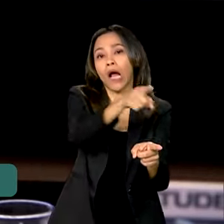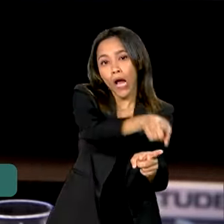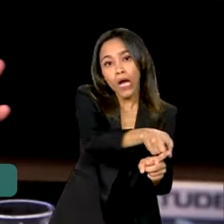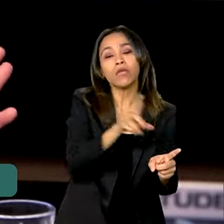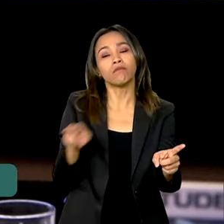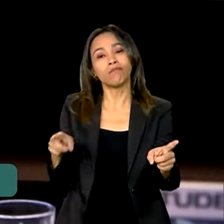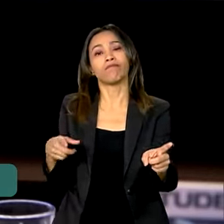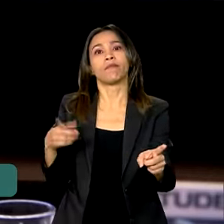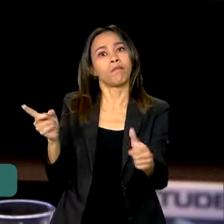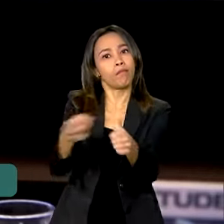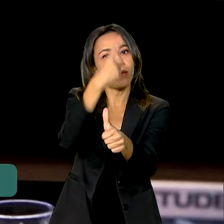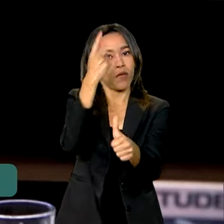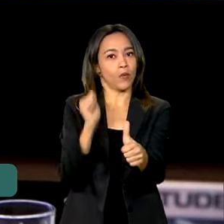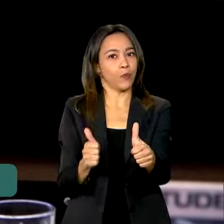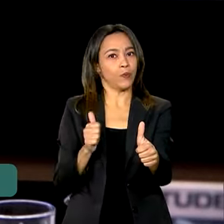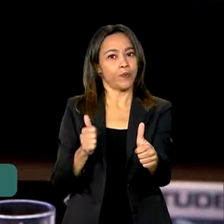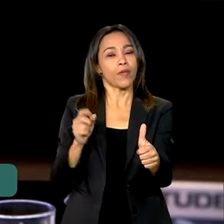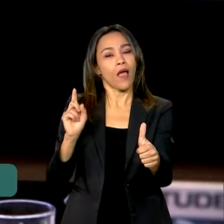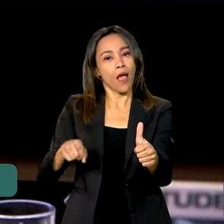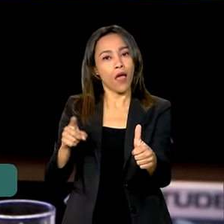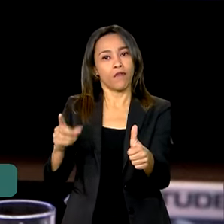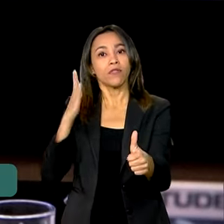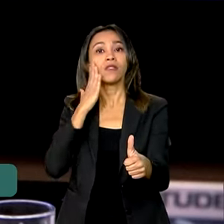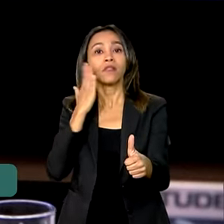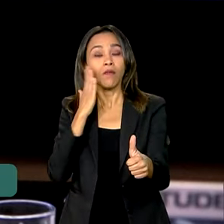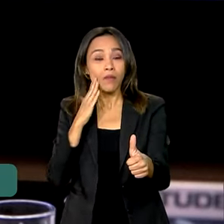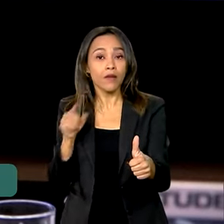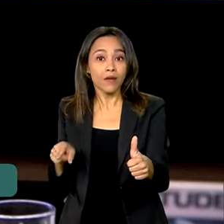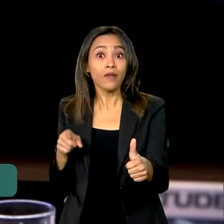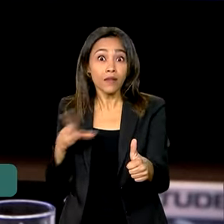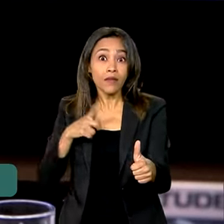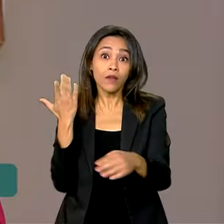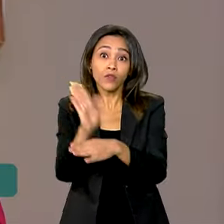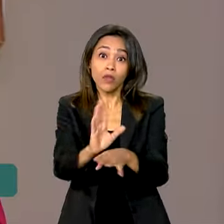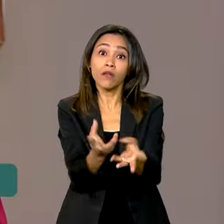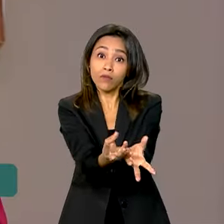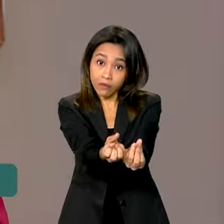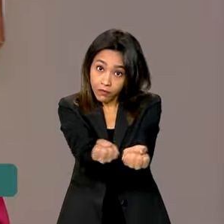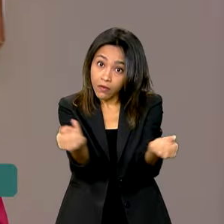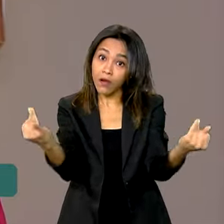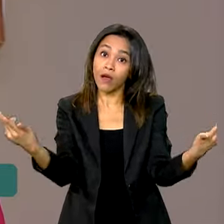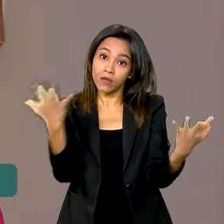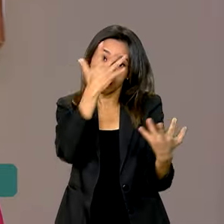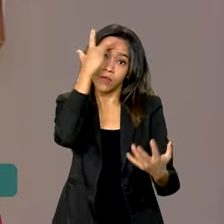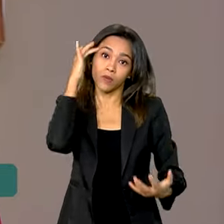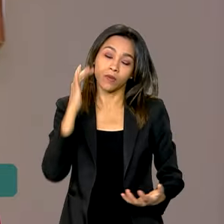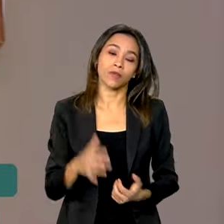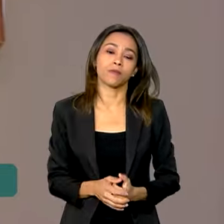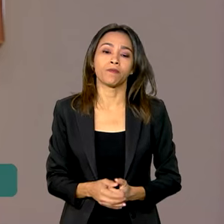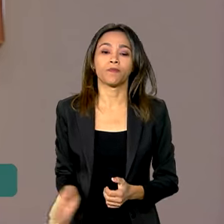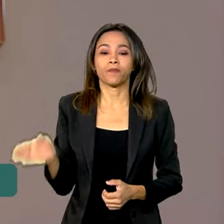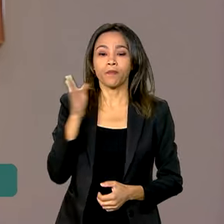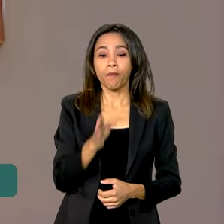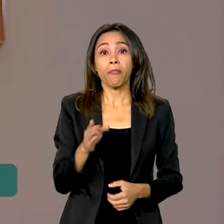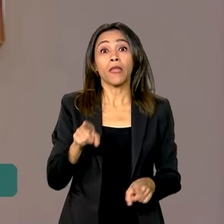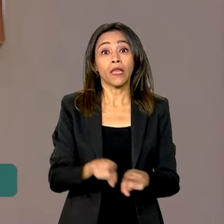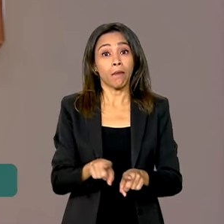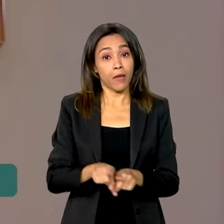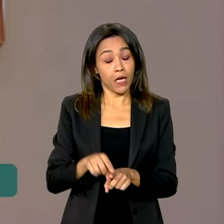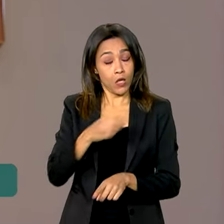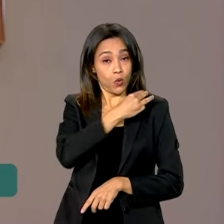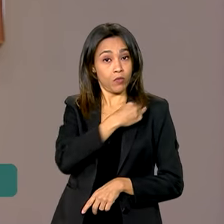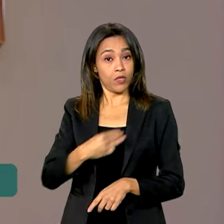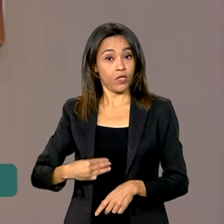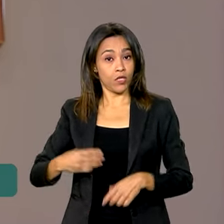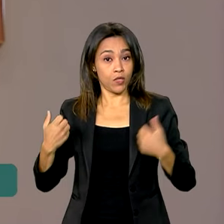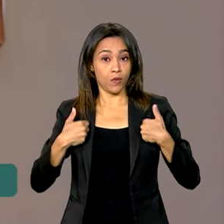Então, essa é a primeira fase do desenrola que tem ajudado muita gente. E o ministro Márcio França também lembrou o